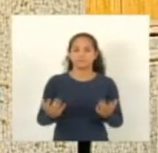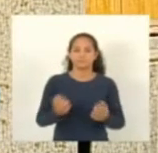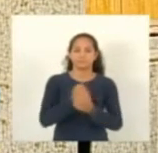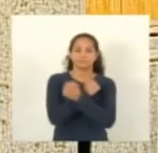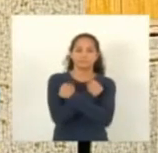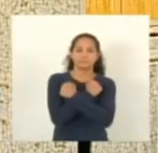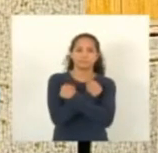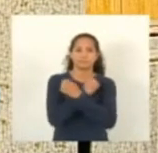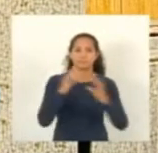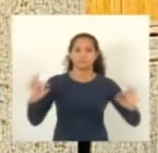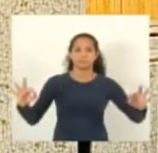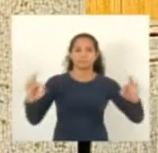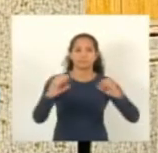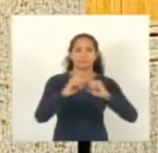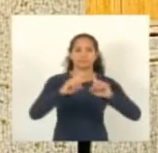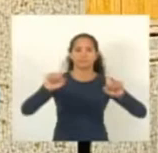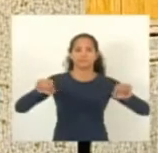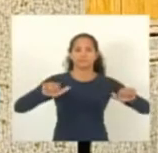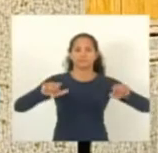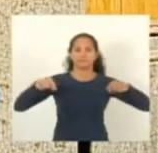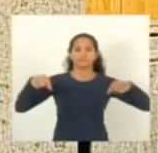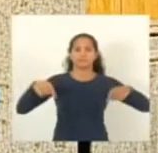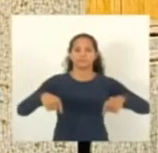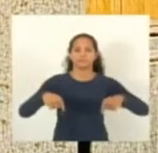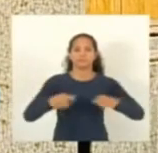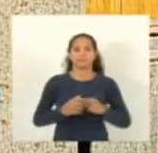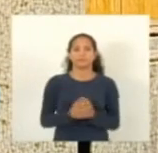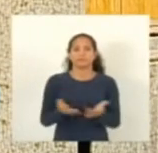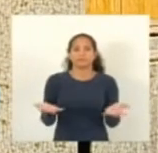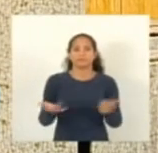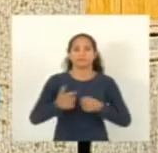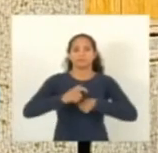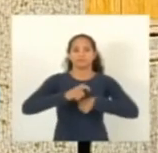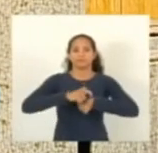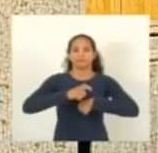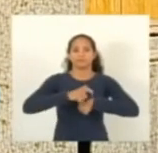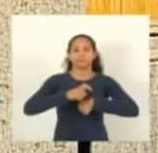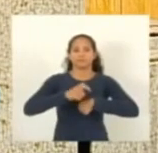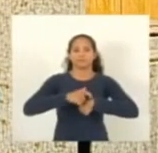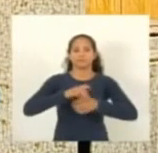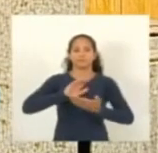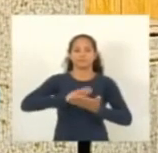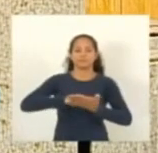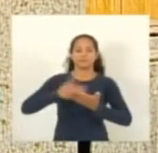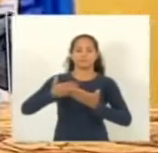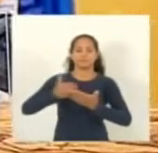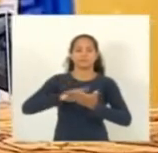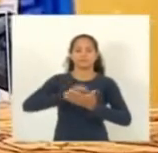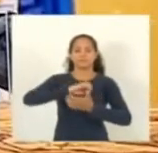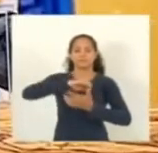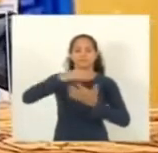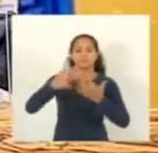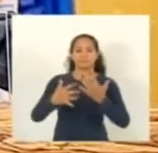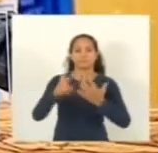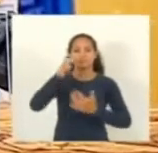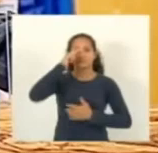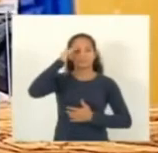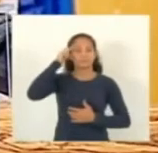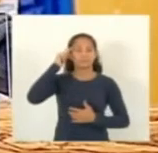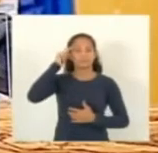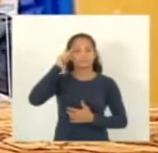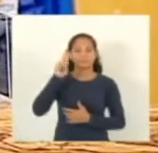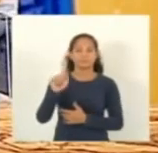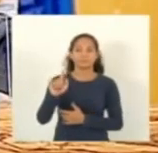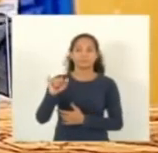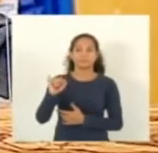todos os servidores da casa. Agora, nesse momento, a Gisele está transmitindo em sinais de